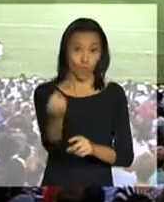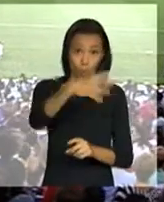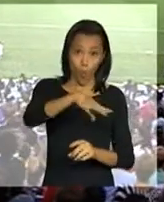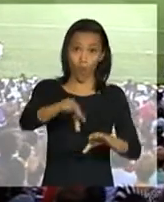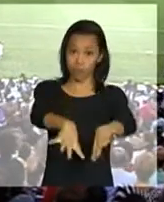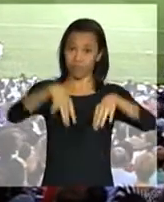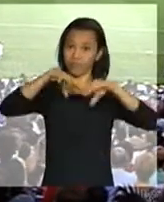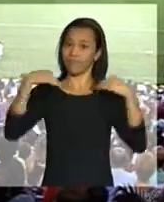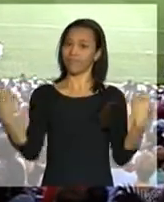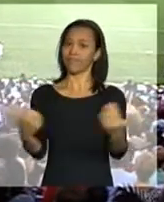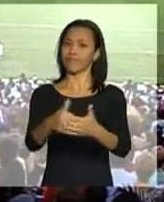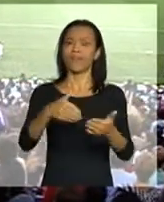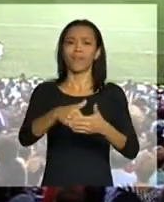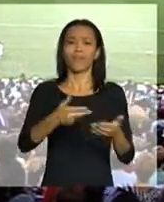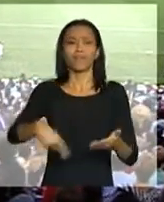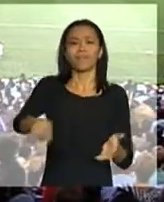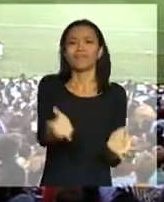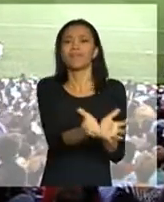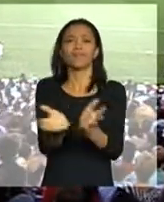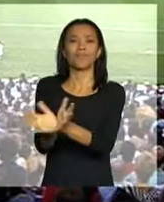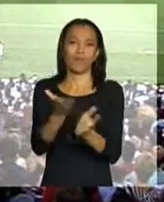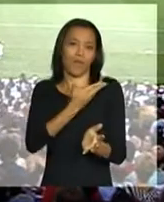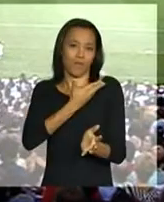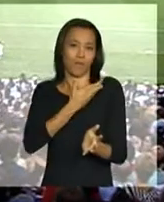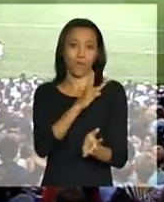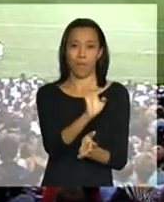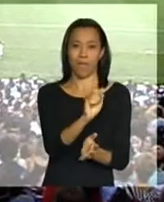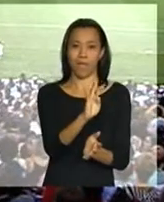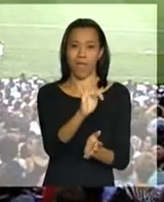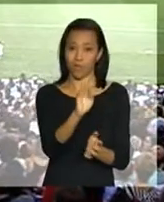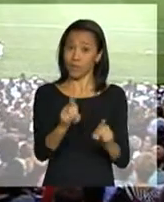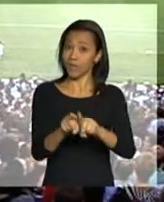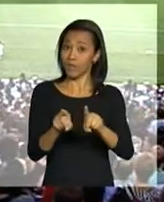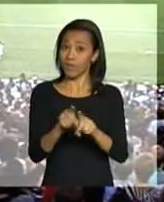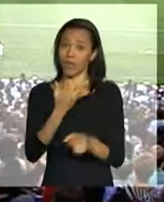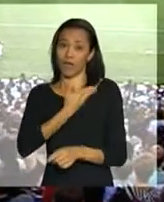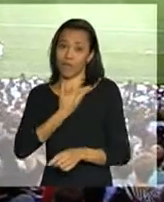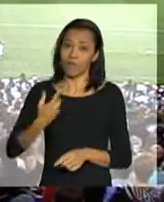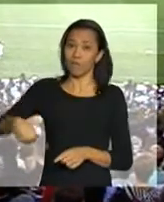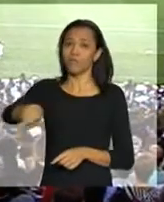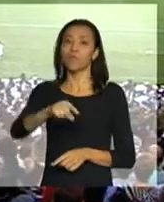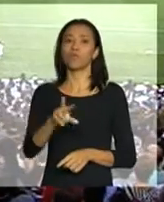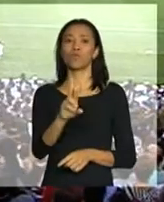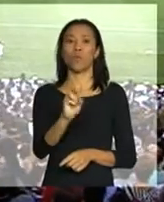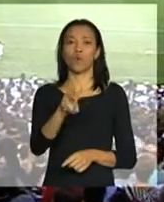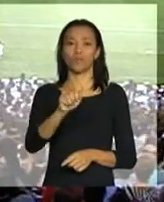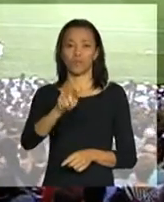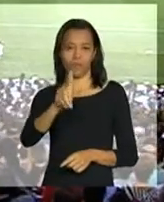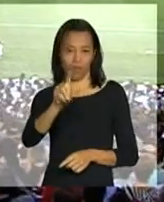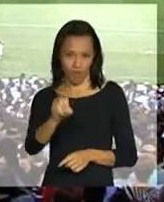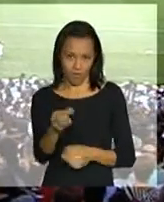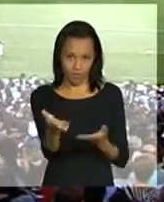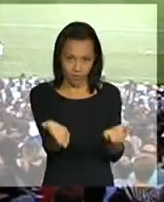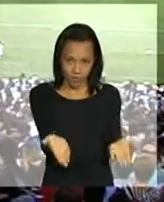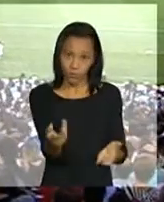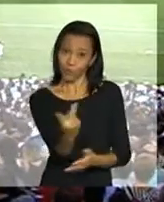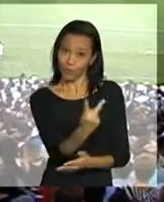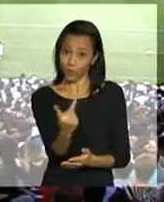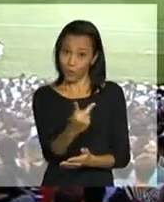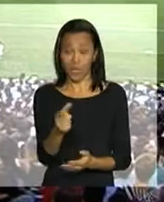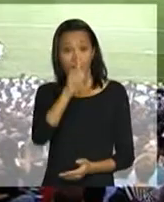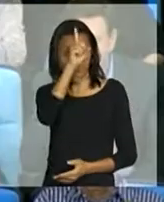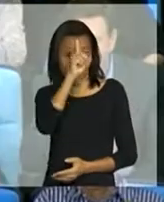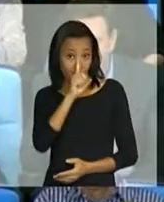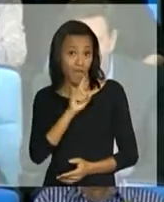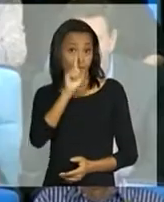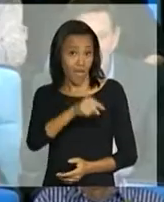Uma partida entre amigos de Bebeto e amigos do Ronaldo Fenômeno. O time de amarelo é o